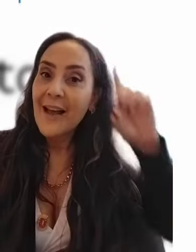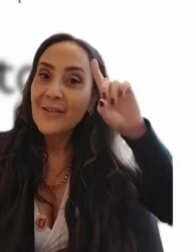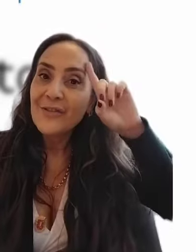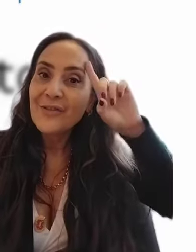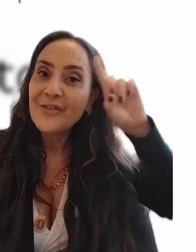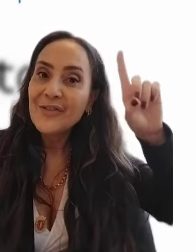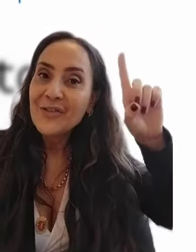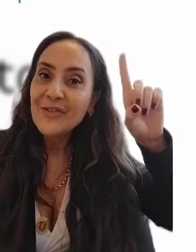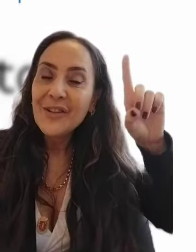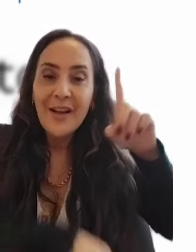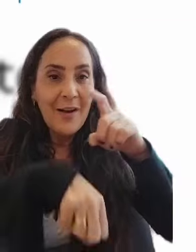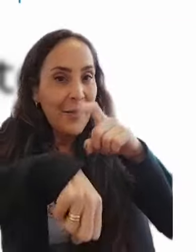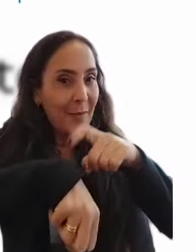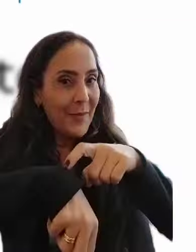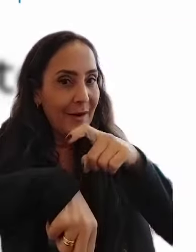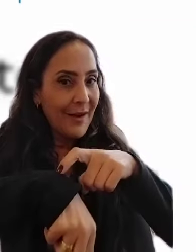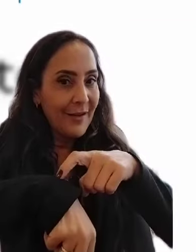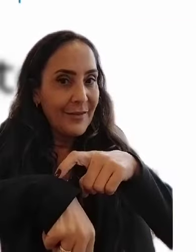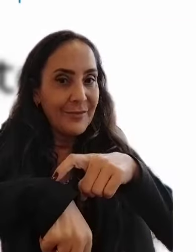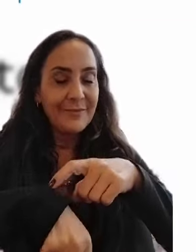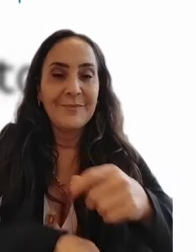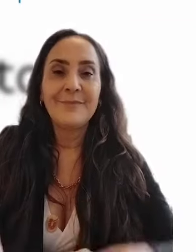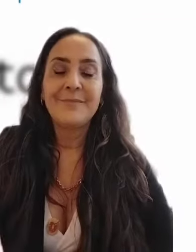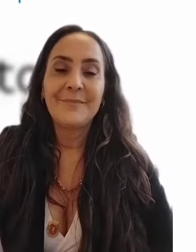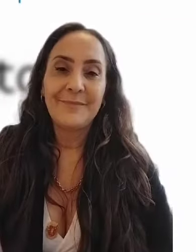Dias e horários